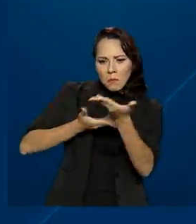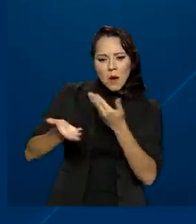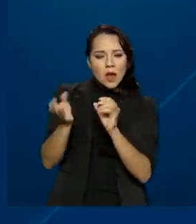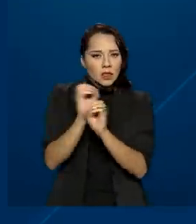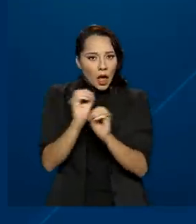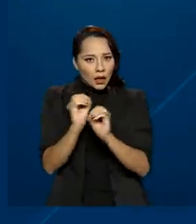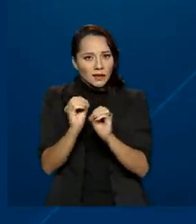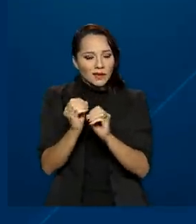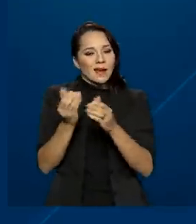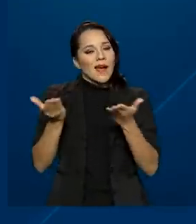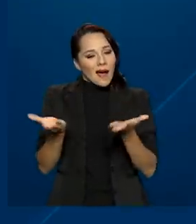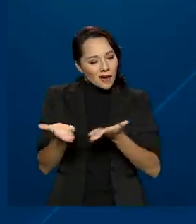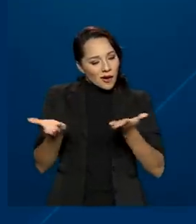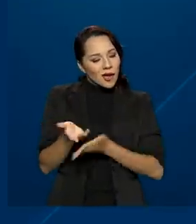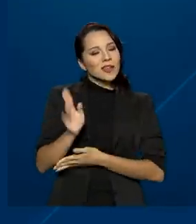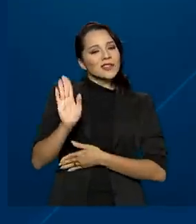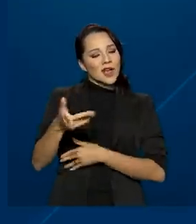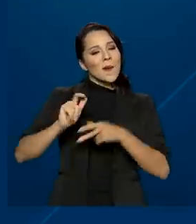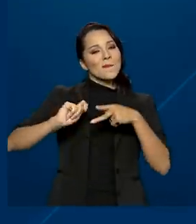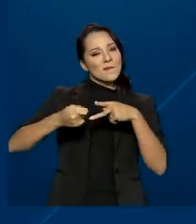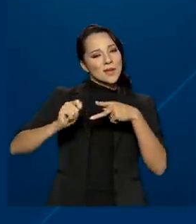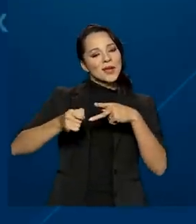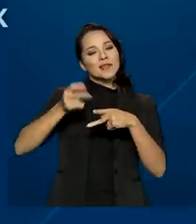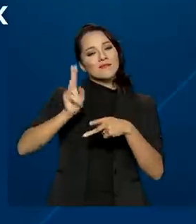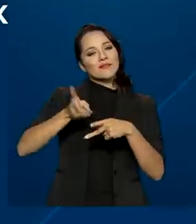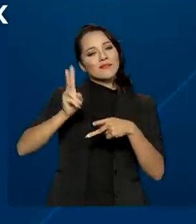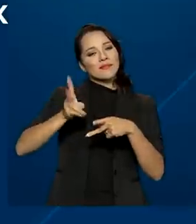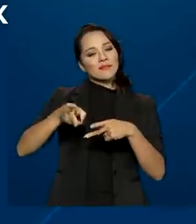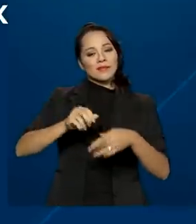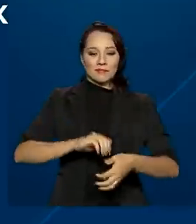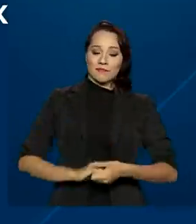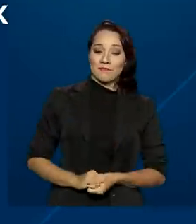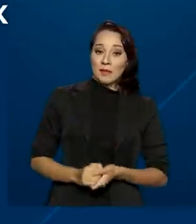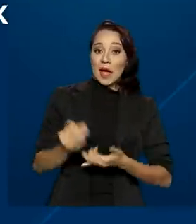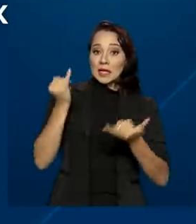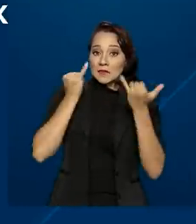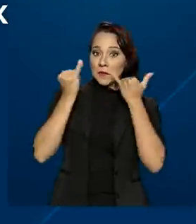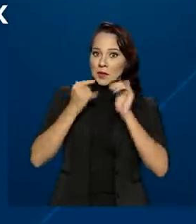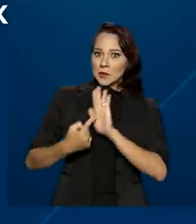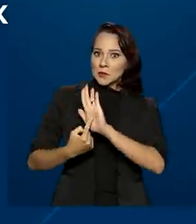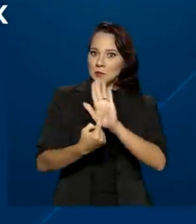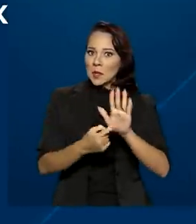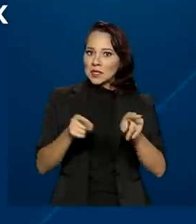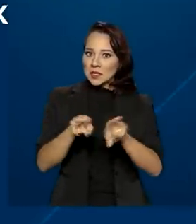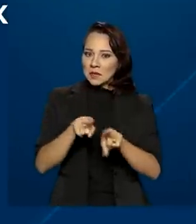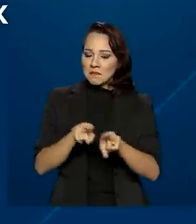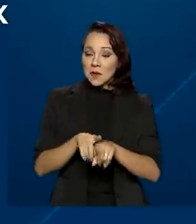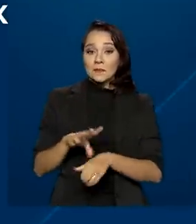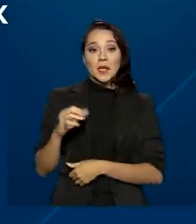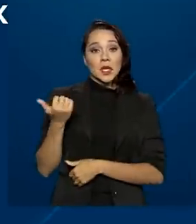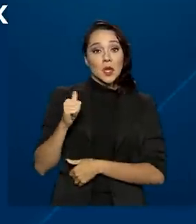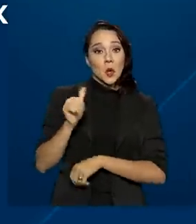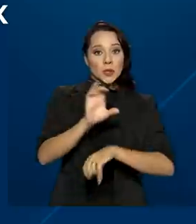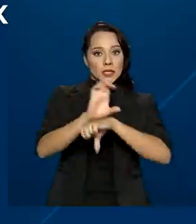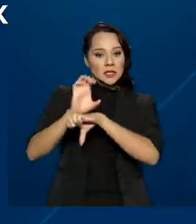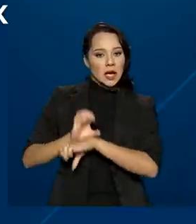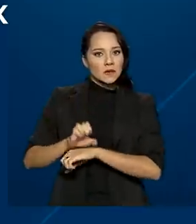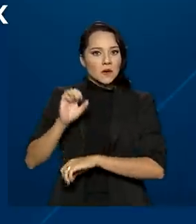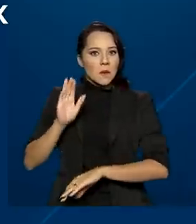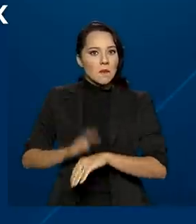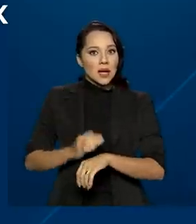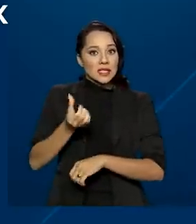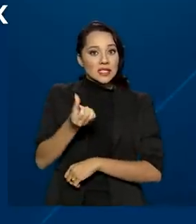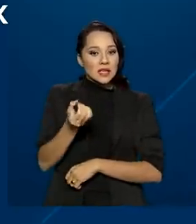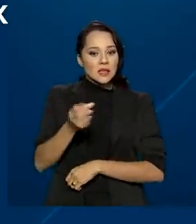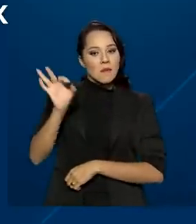eletrônicas, agora fazem PIX com frequência. Os dados revelam também que em 11 estados, mais de